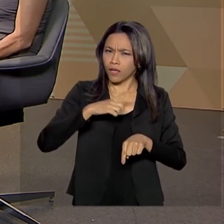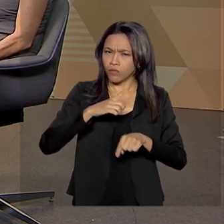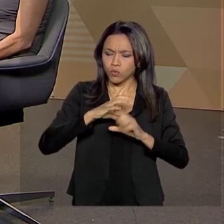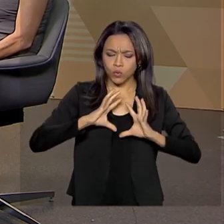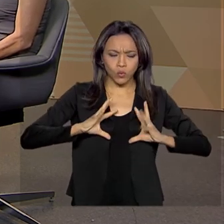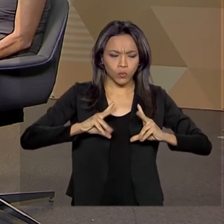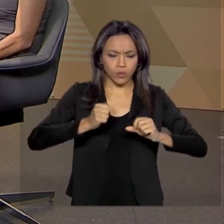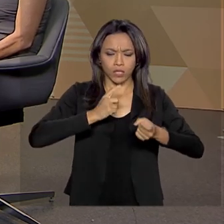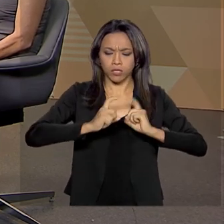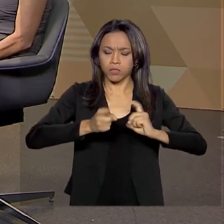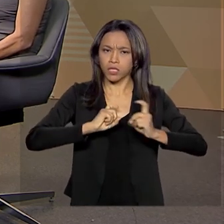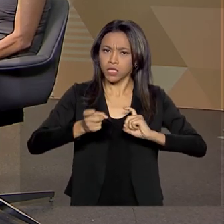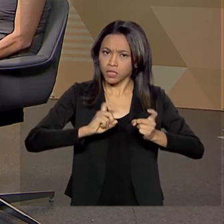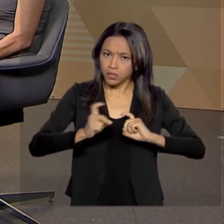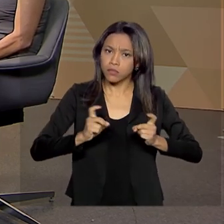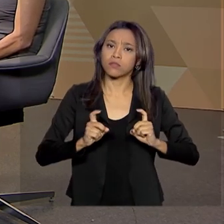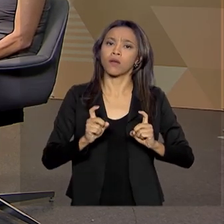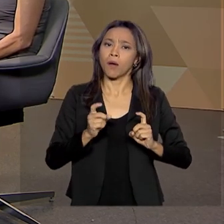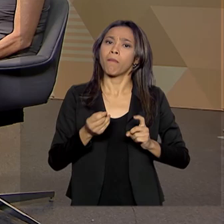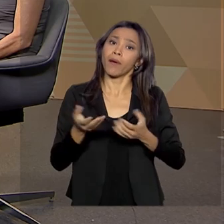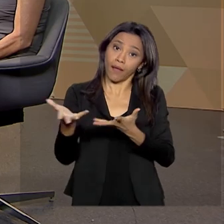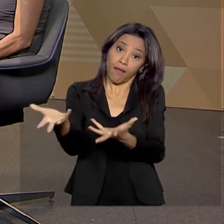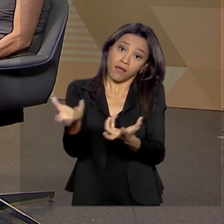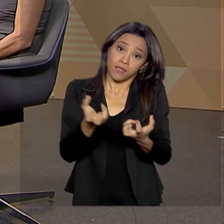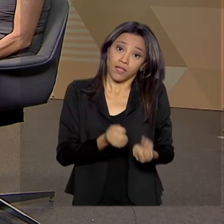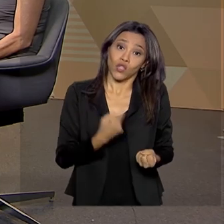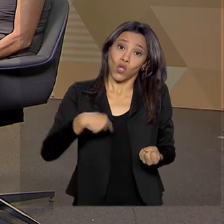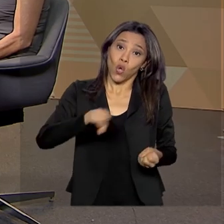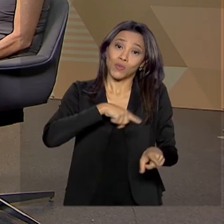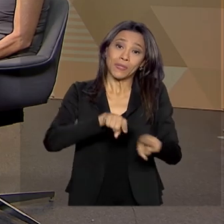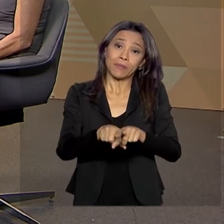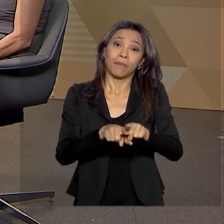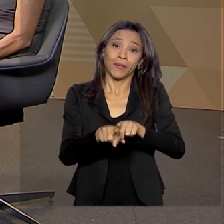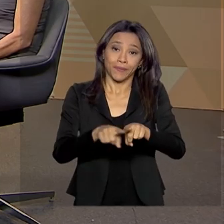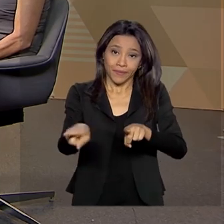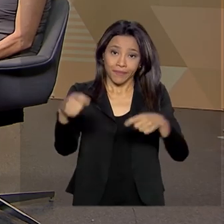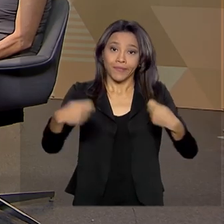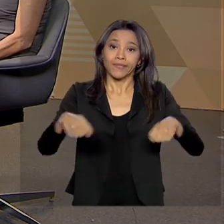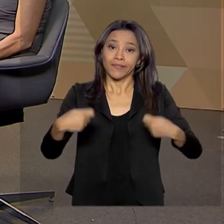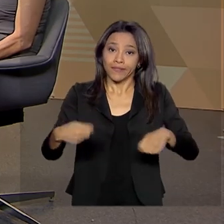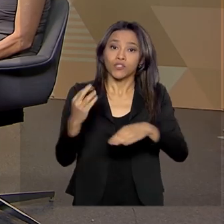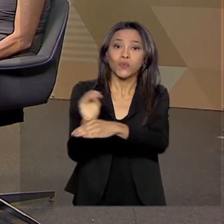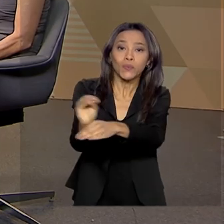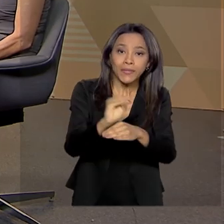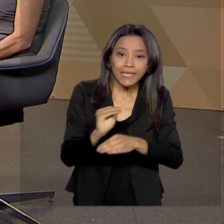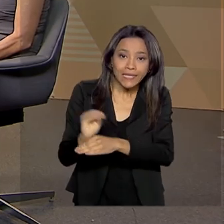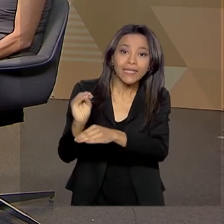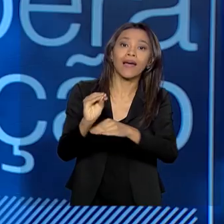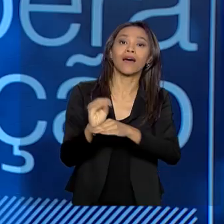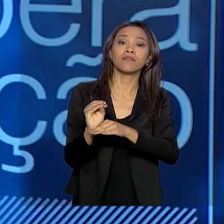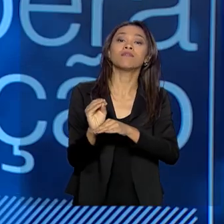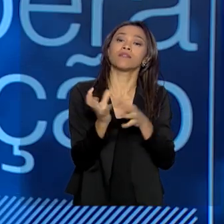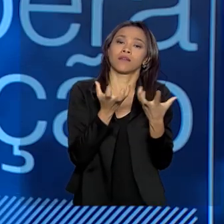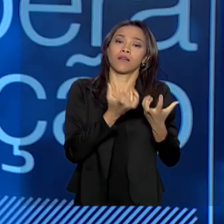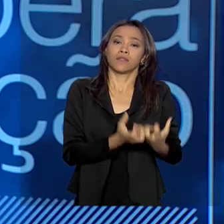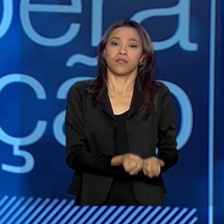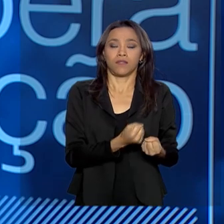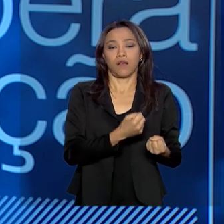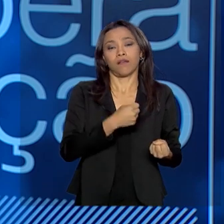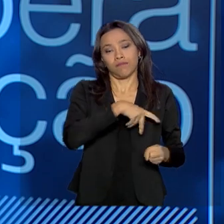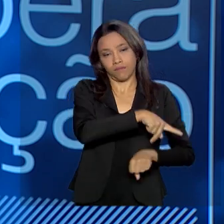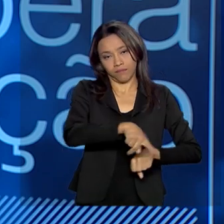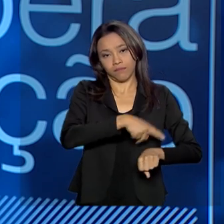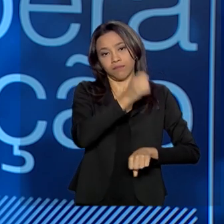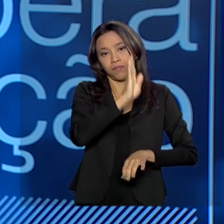para bem receber esses nossos irmãos que precisam tanto desses cuidados e dessa acolhida em nosso país.